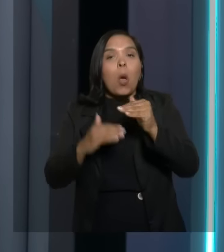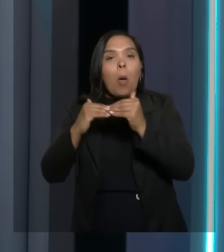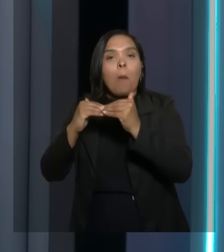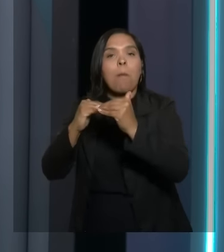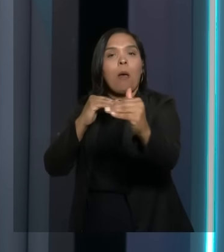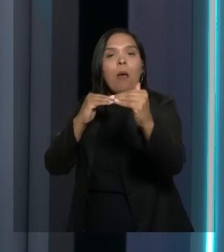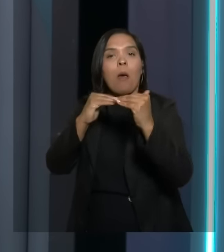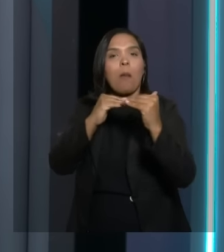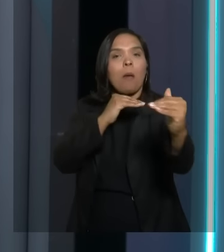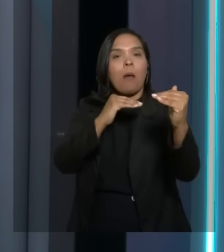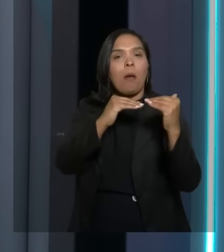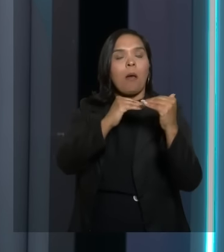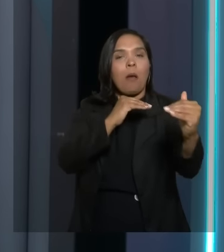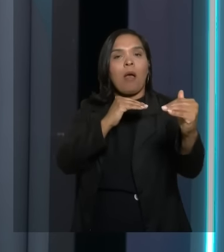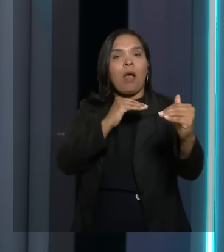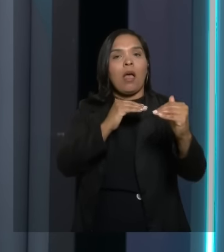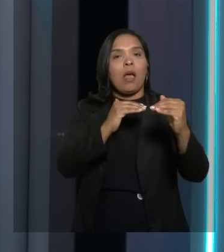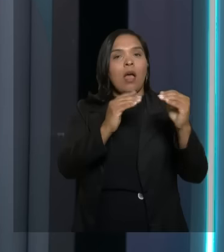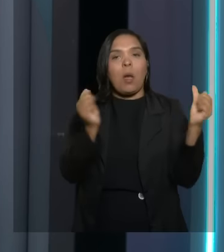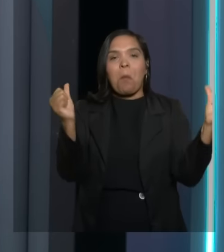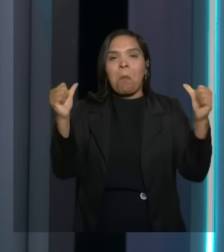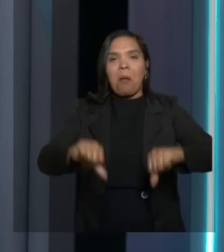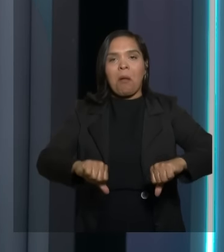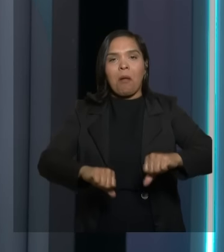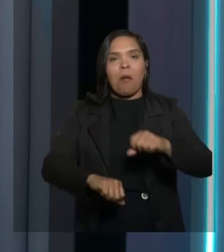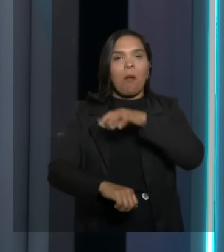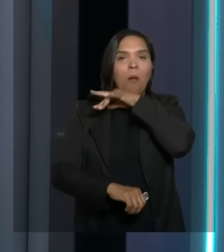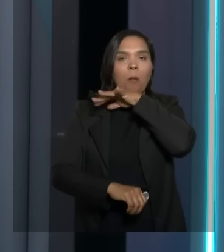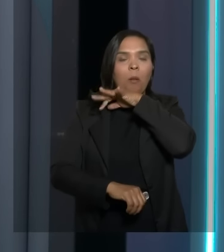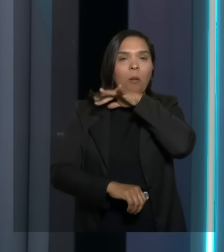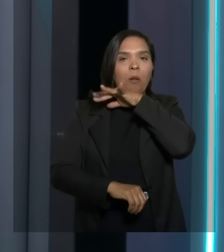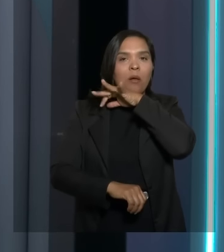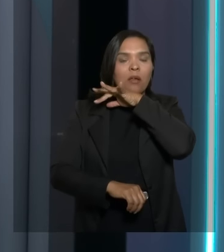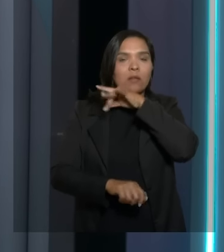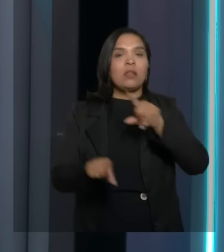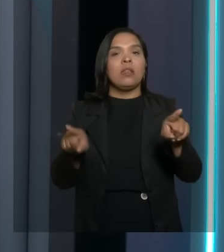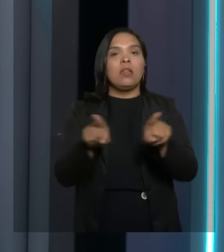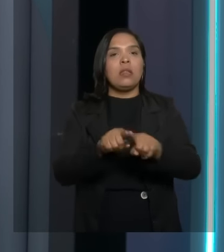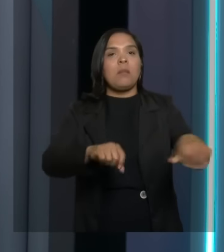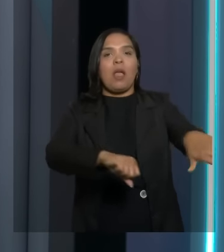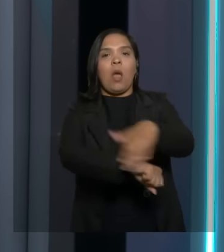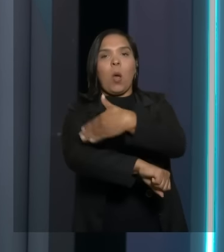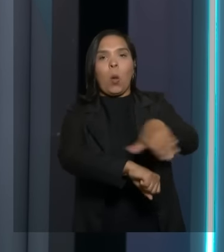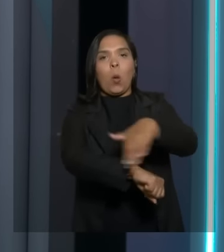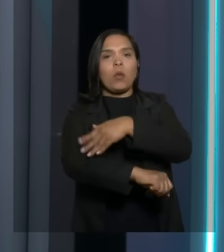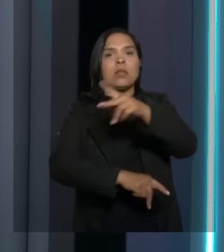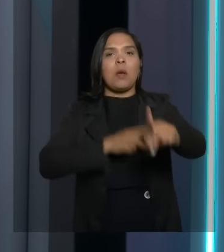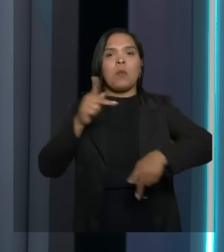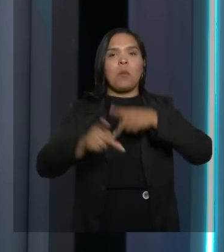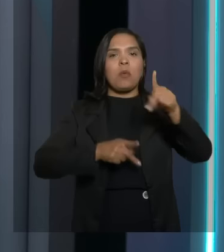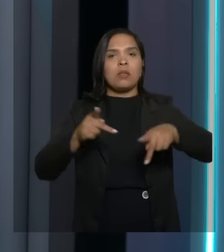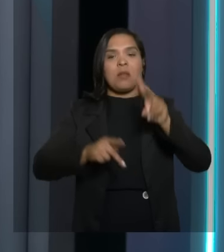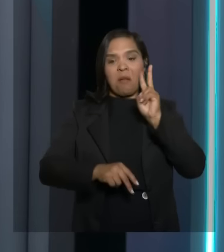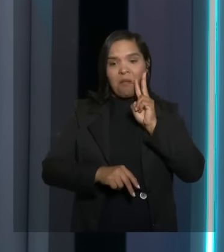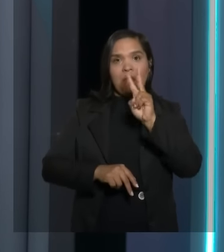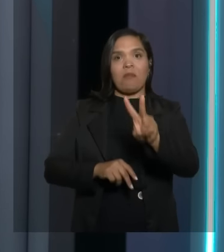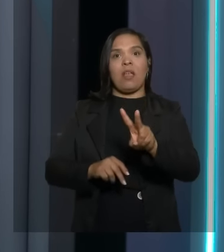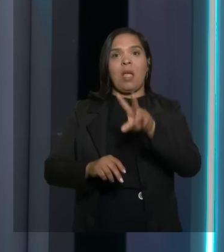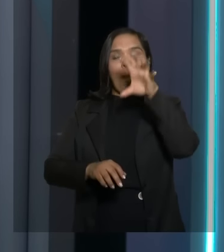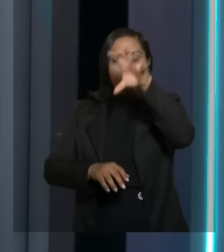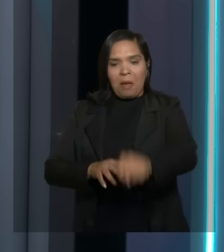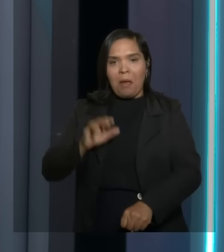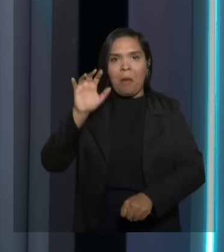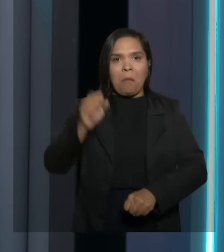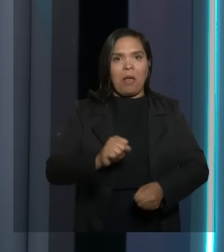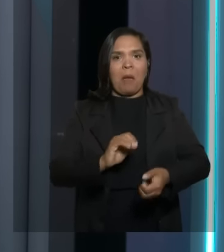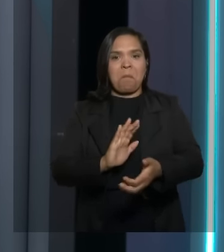asfalto de péssima qualidade e muitos logradouros a população está arrancando os asfalto com as mãos,